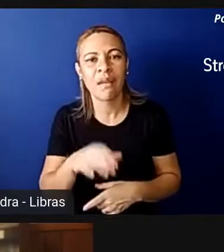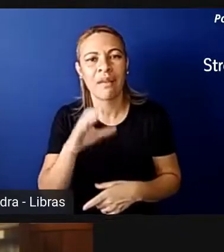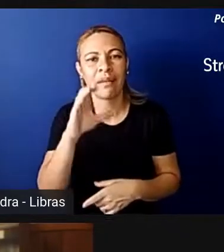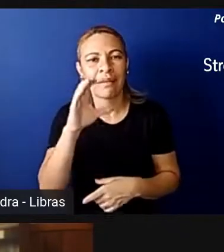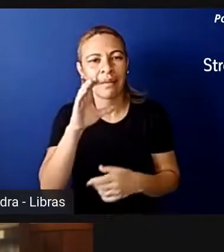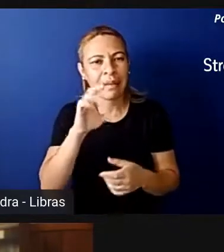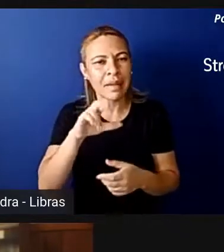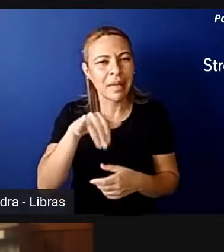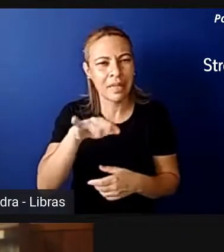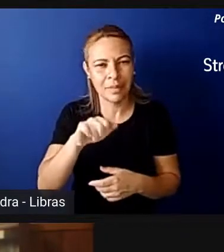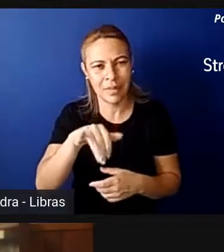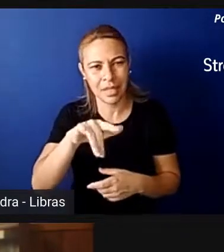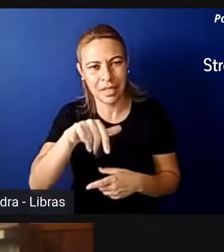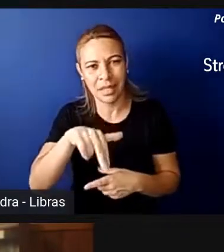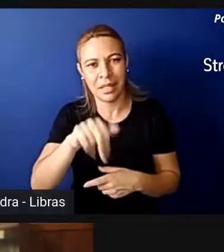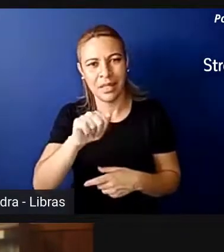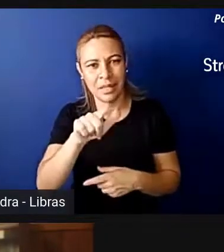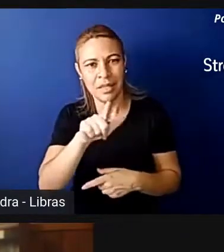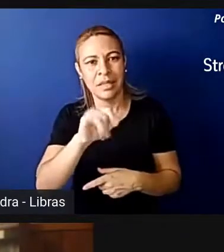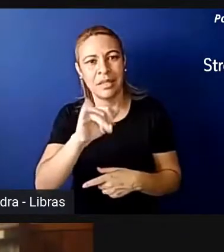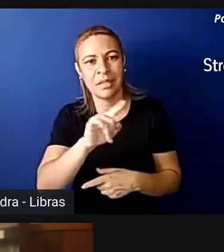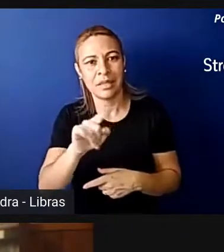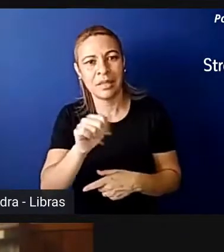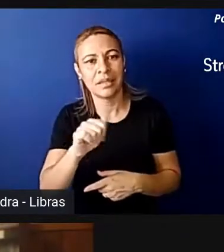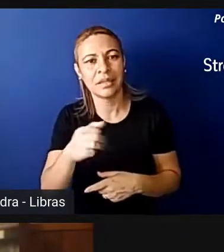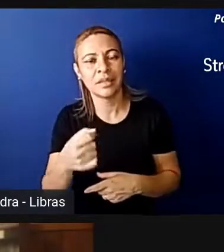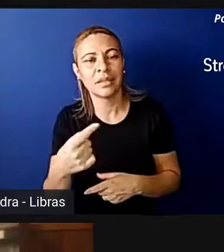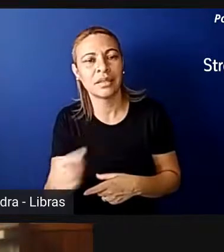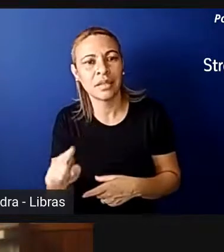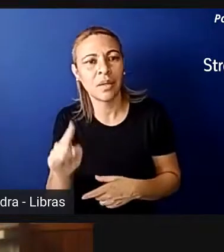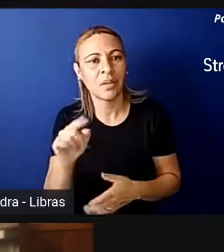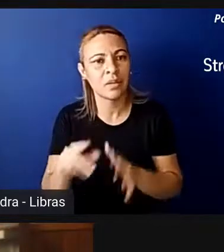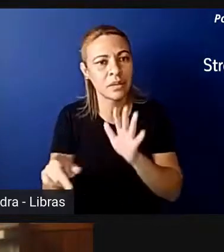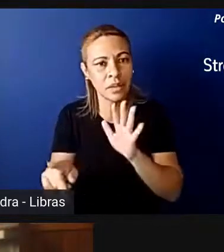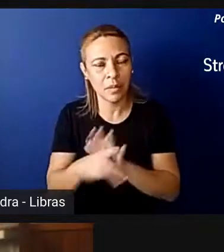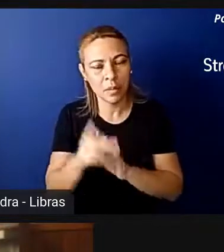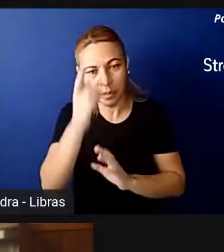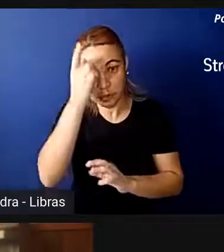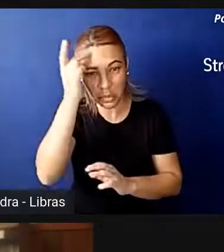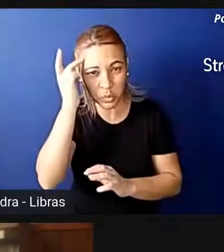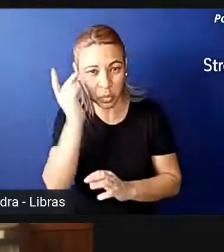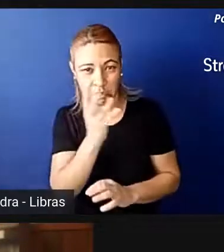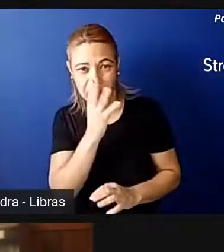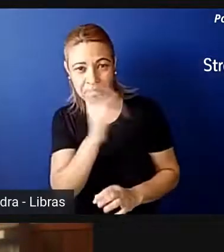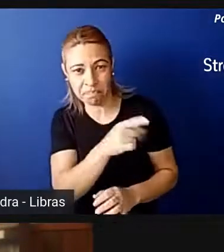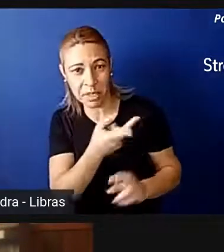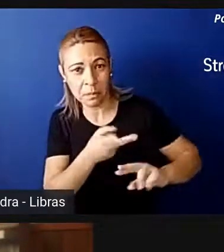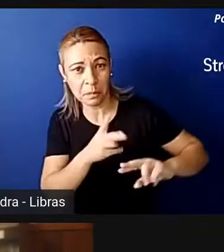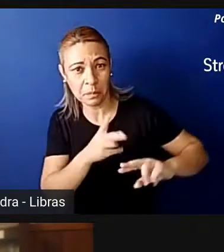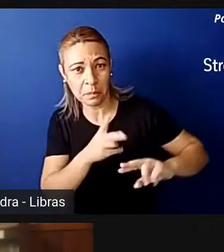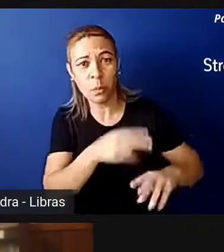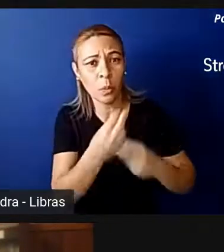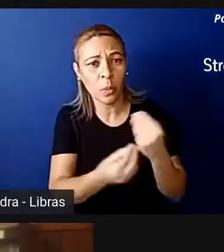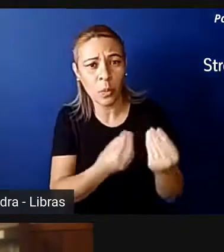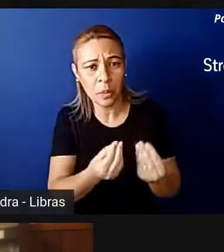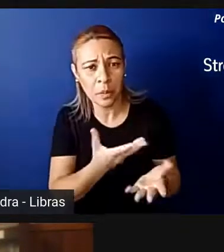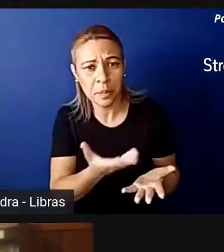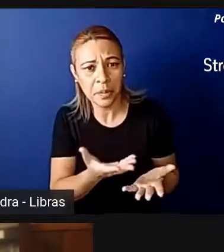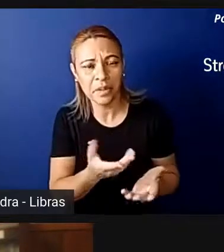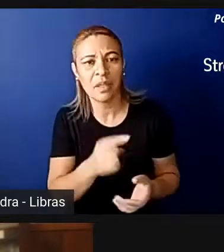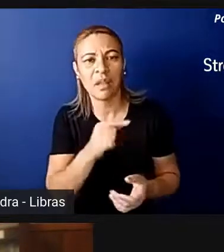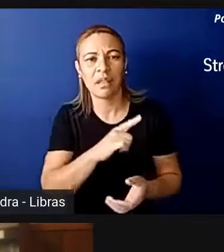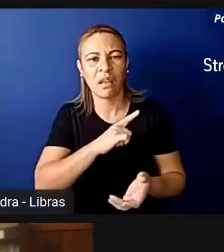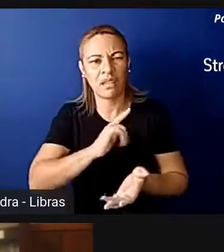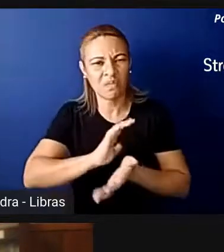misoginia e a ineligibilidade da pessoa que for condenada por esse crime. Então, hoje, a gente tem no Brasil crime de racismo, a